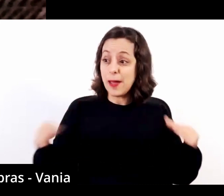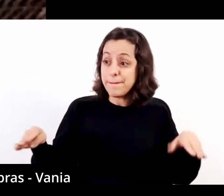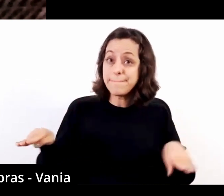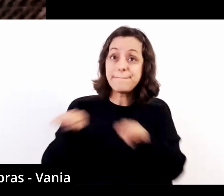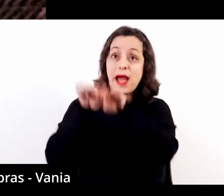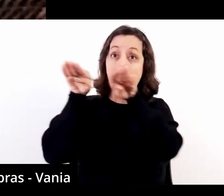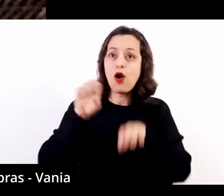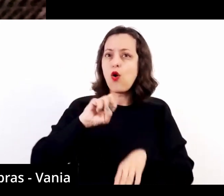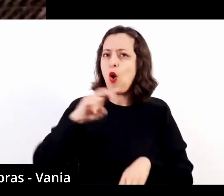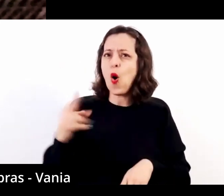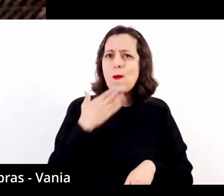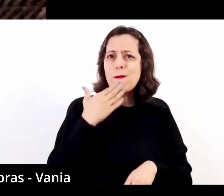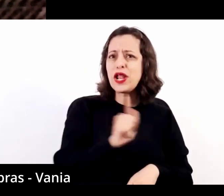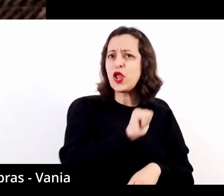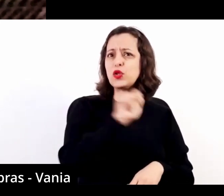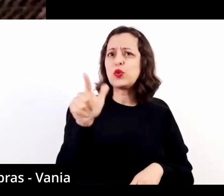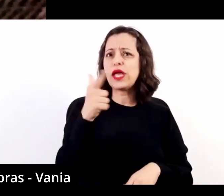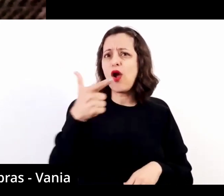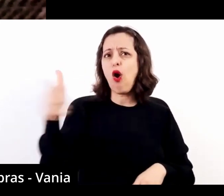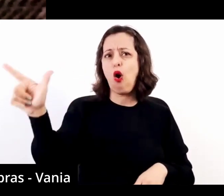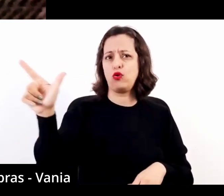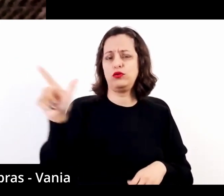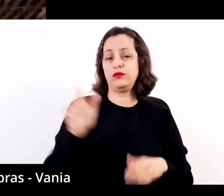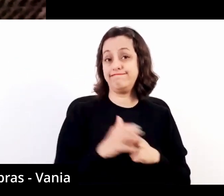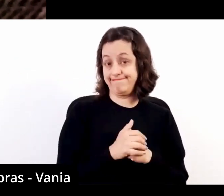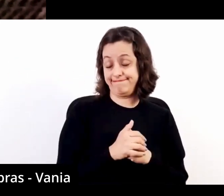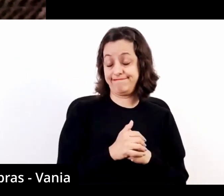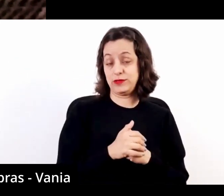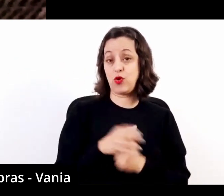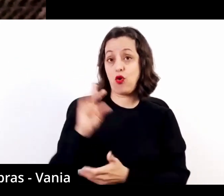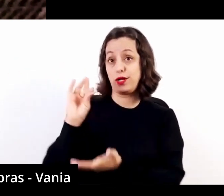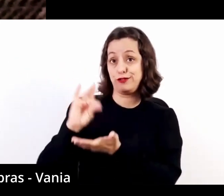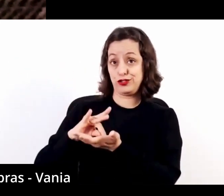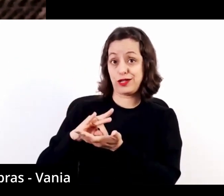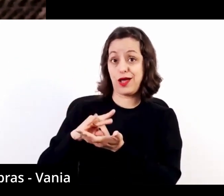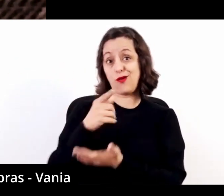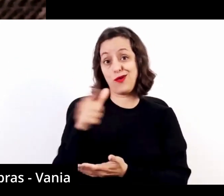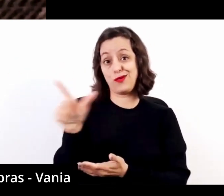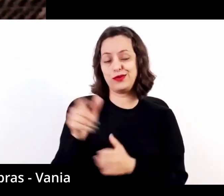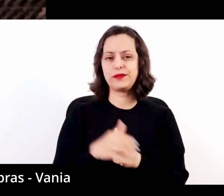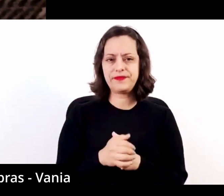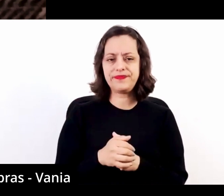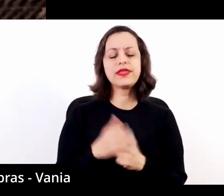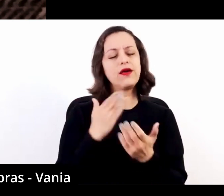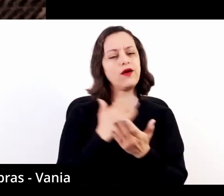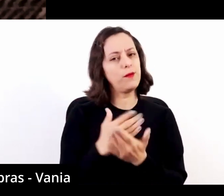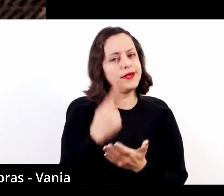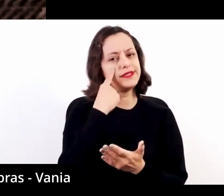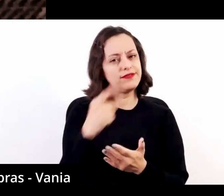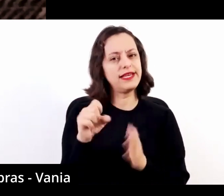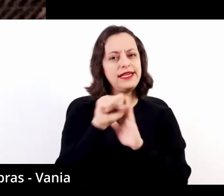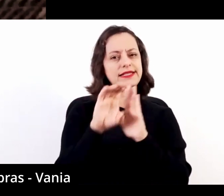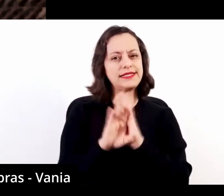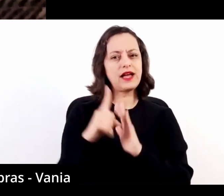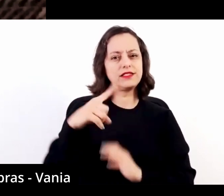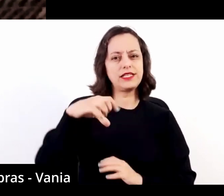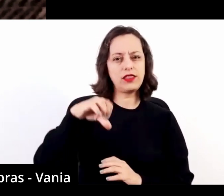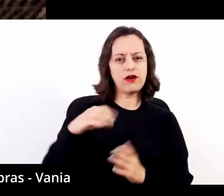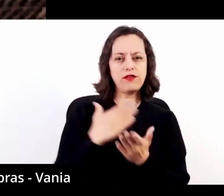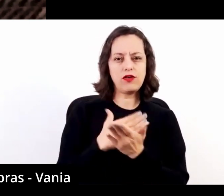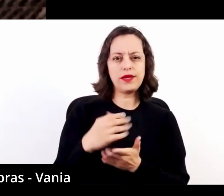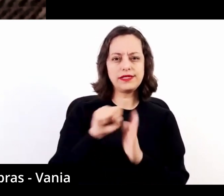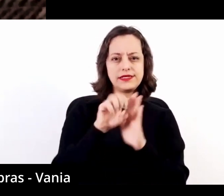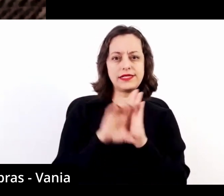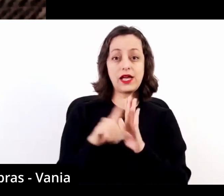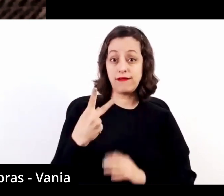mesmo perpassa, ultrapassa o repertório original. E aí a gente vai ver que, desde o século XIX, início do século